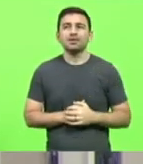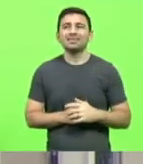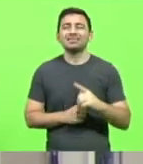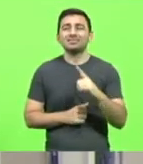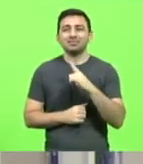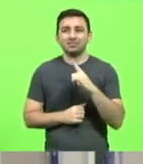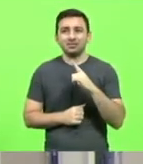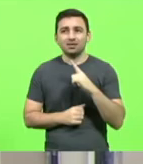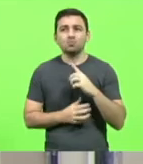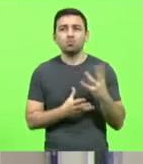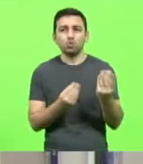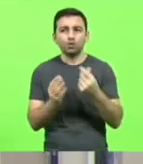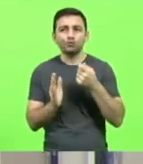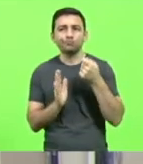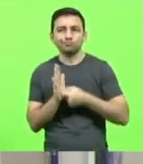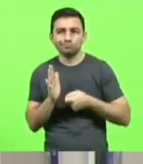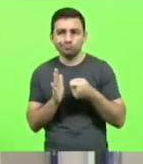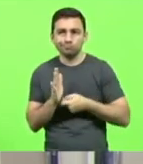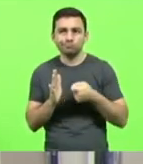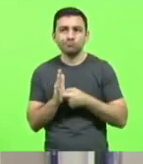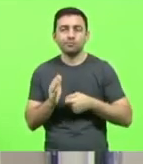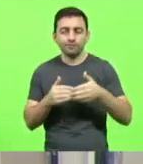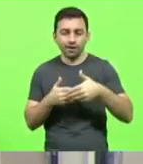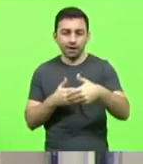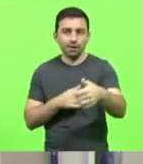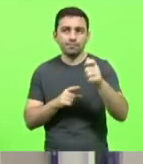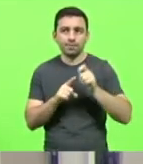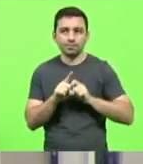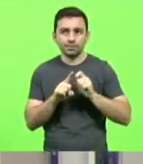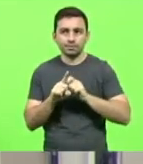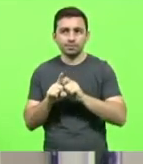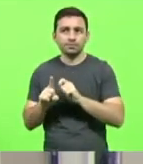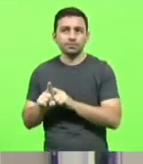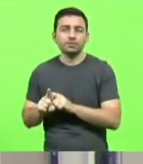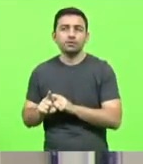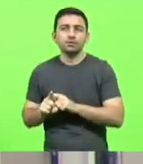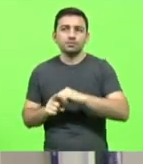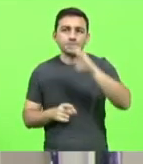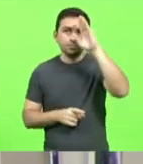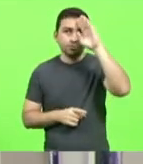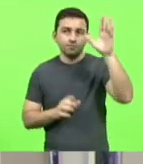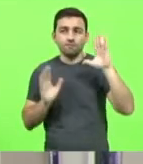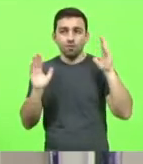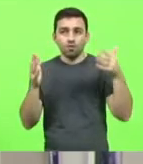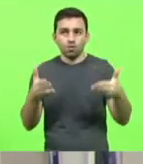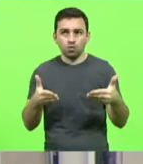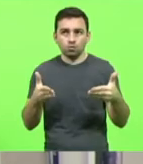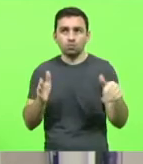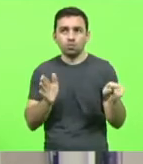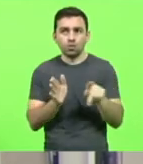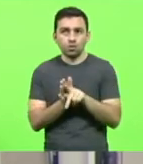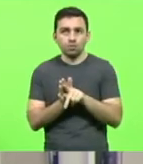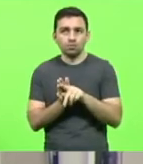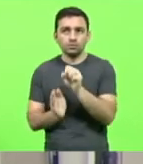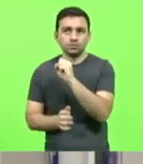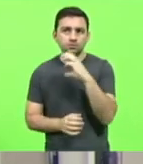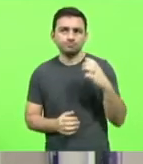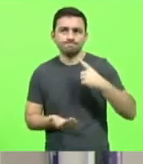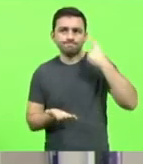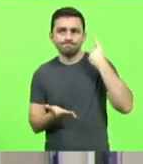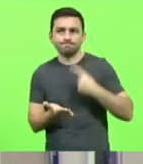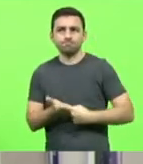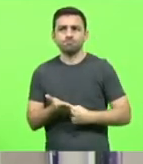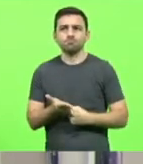embates pela frente nesses próximos meses, principalmente o Fórum Parlamentar Catarinense, com o compromisso